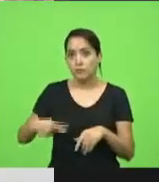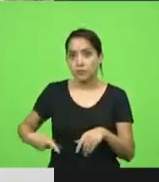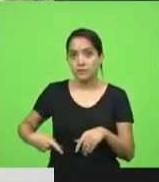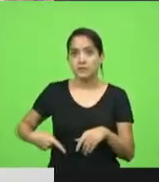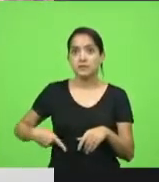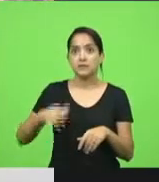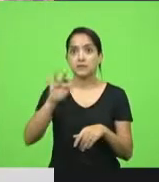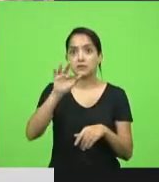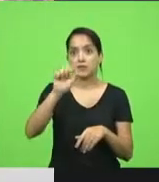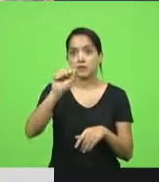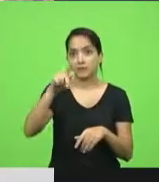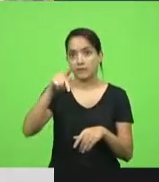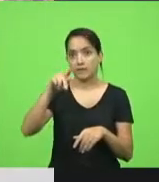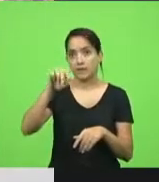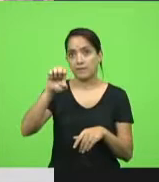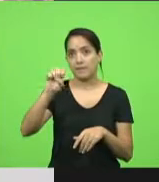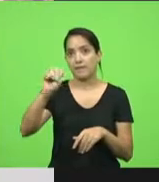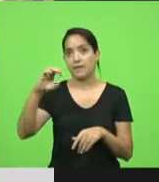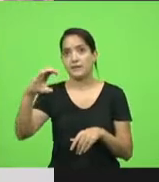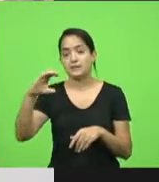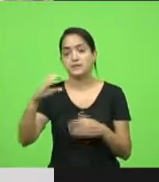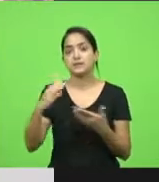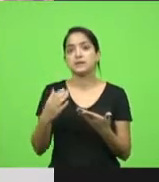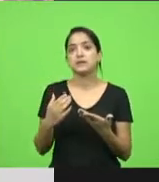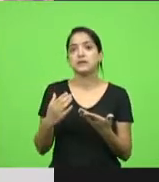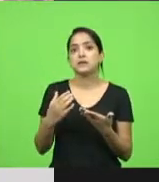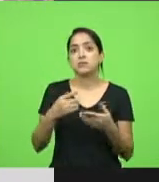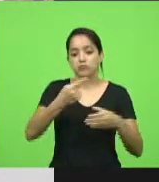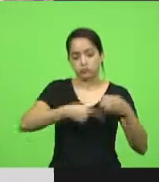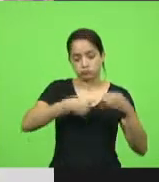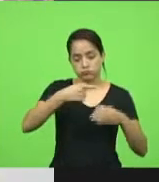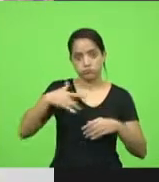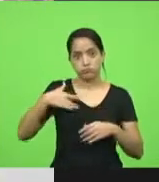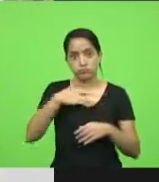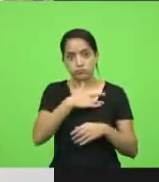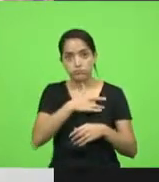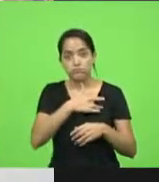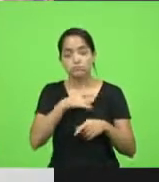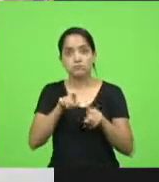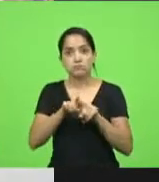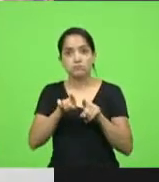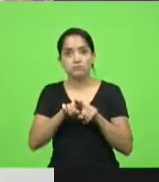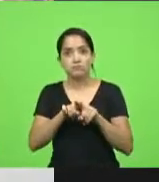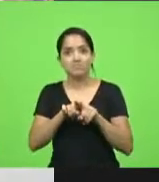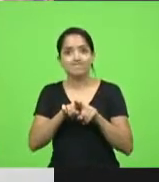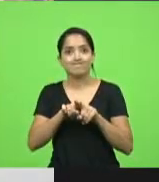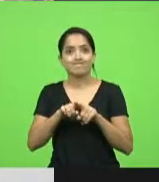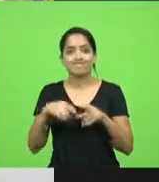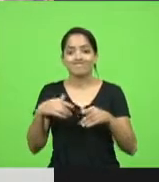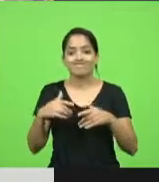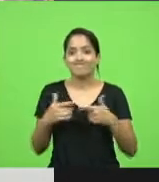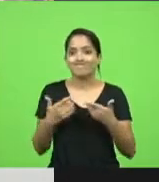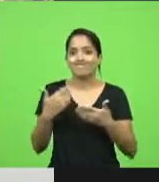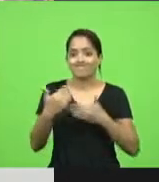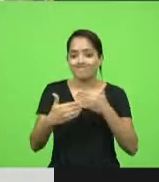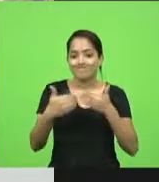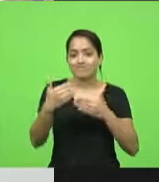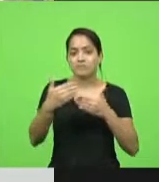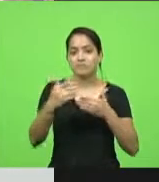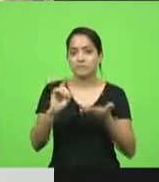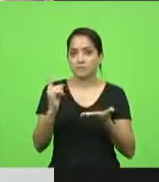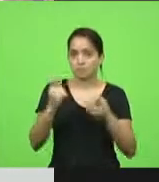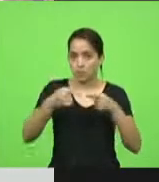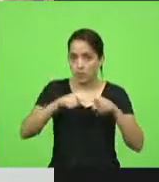como membro da Comissão de Saúde, via Secretaria de Saúde, e não conseguimos avançar numa parceria com